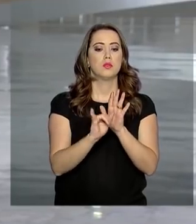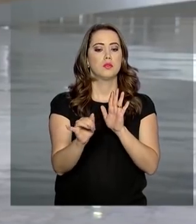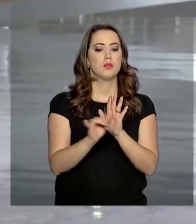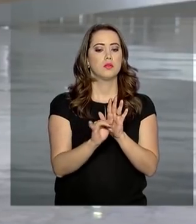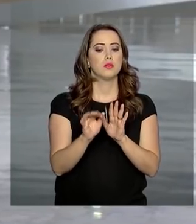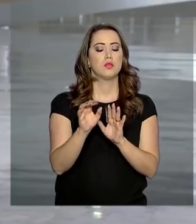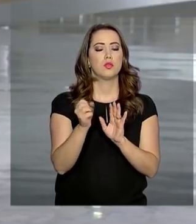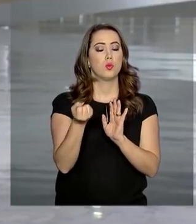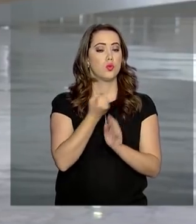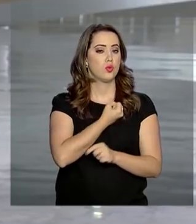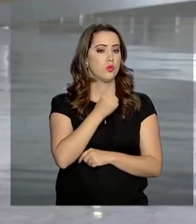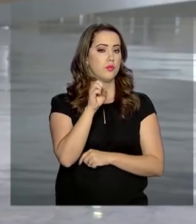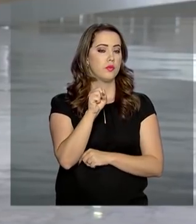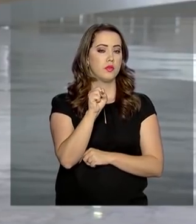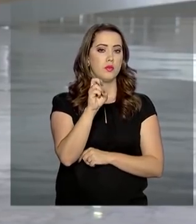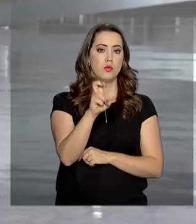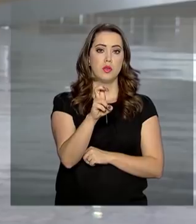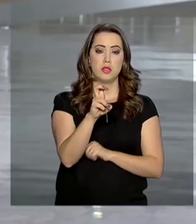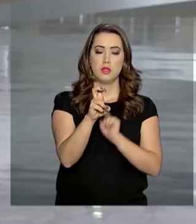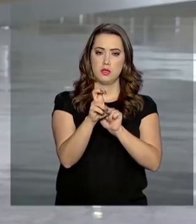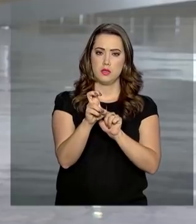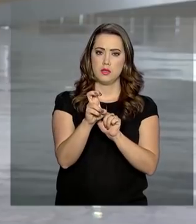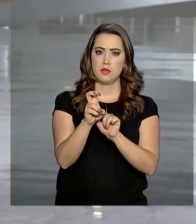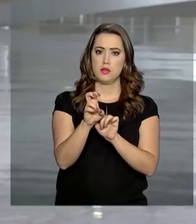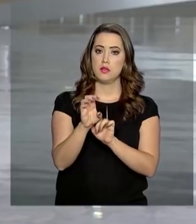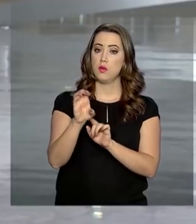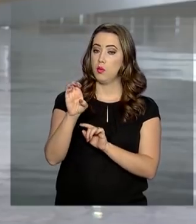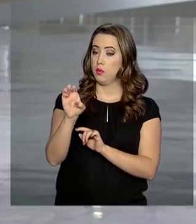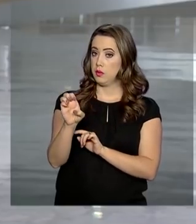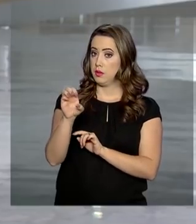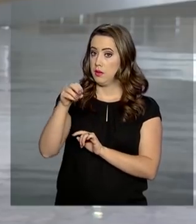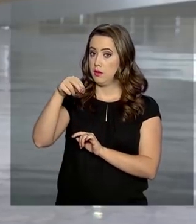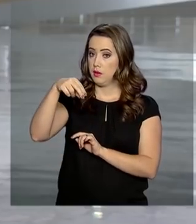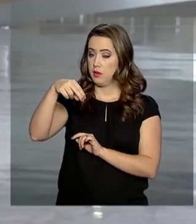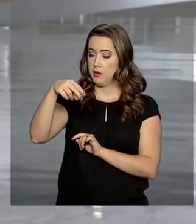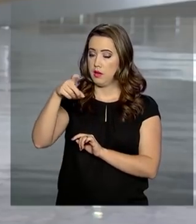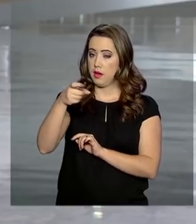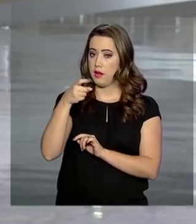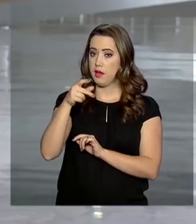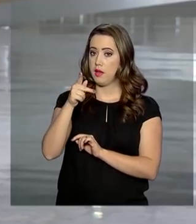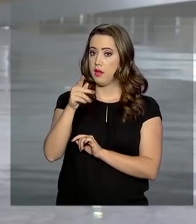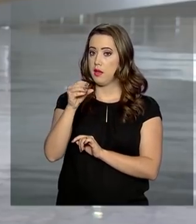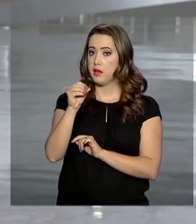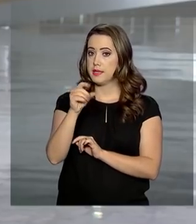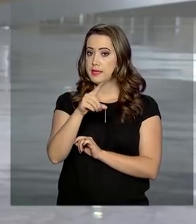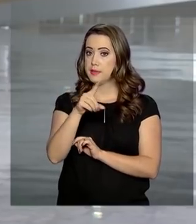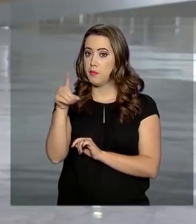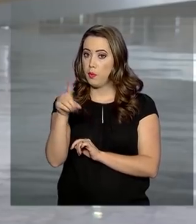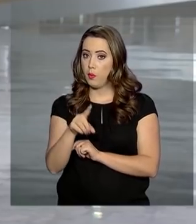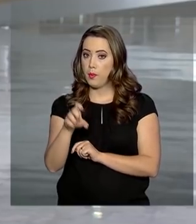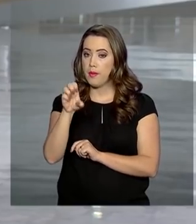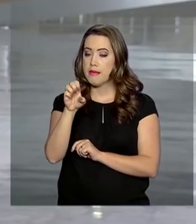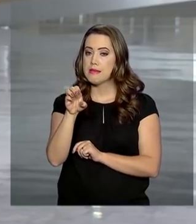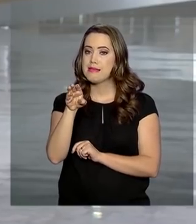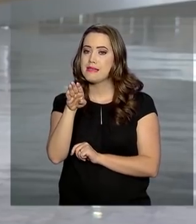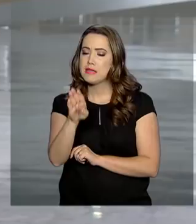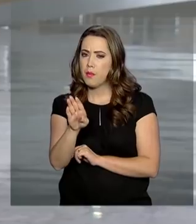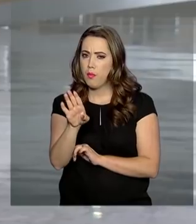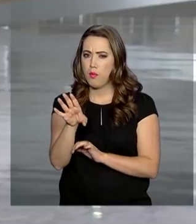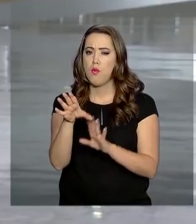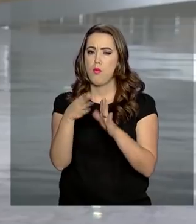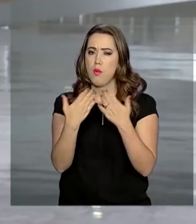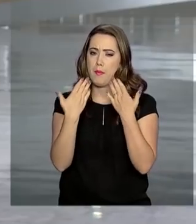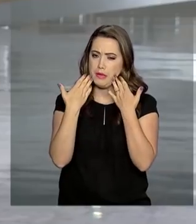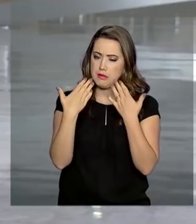85 da Expozebu que vai ser realizada em abril em Uberaba, Minas Gerais. Bom, o presidente também